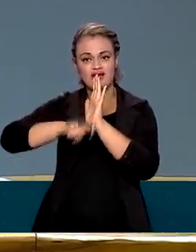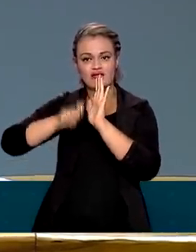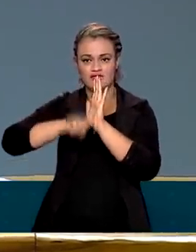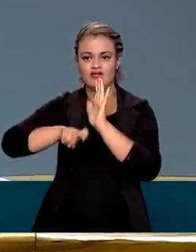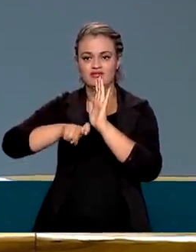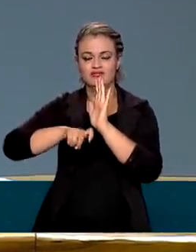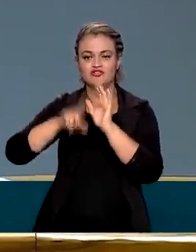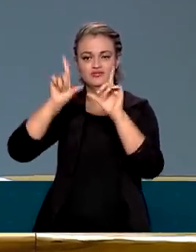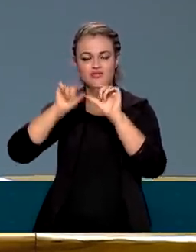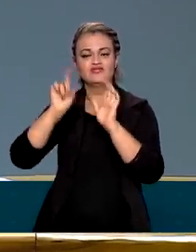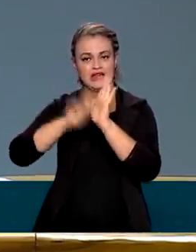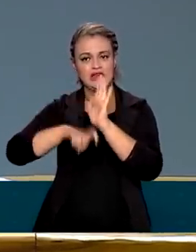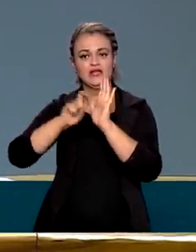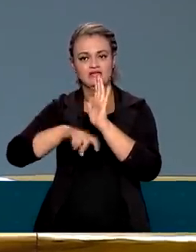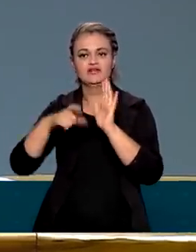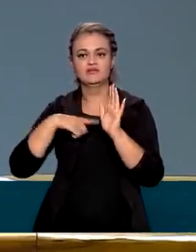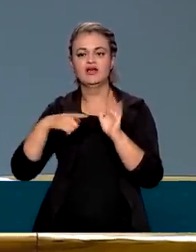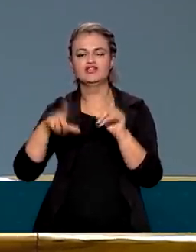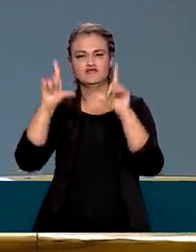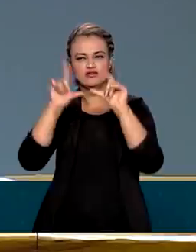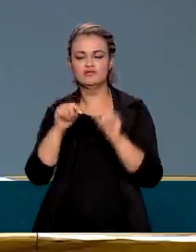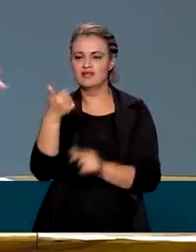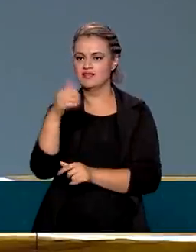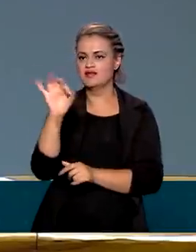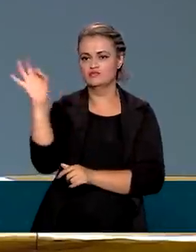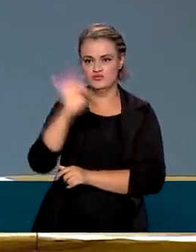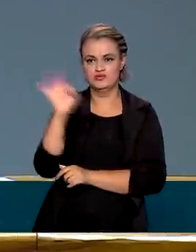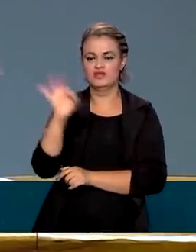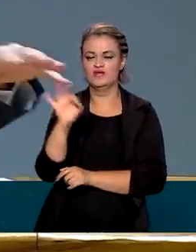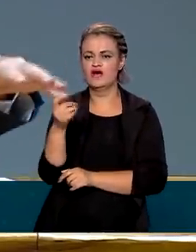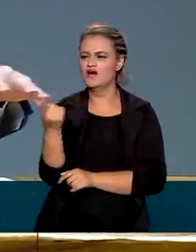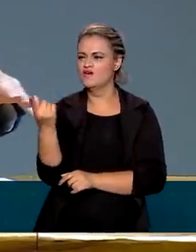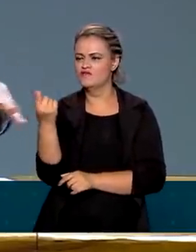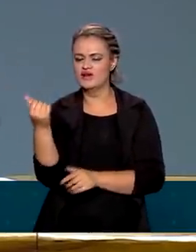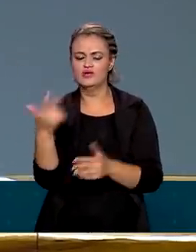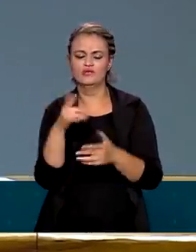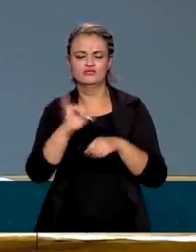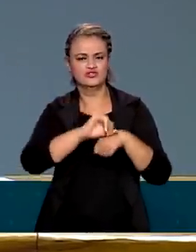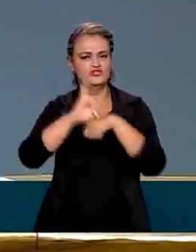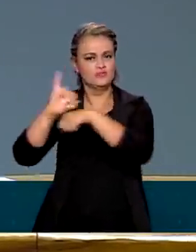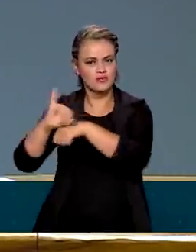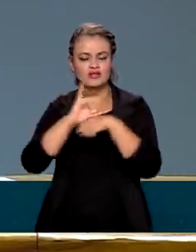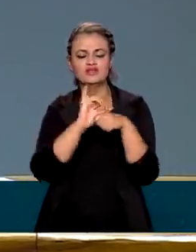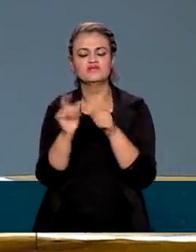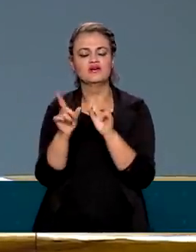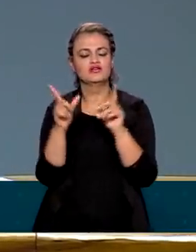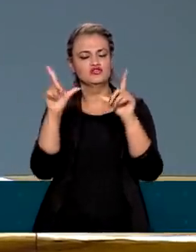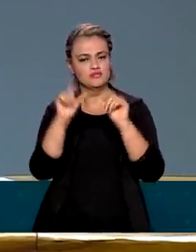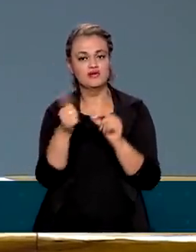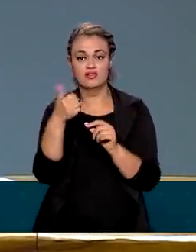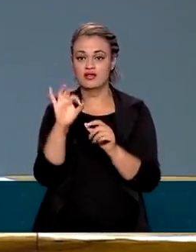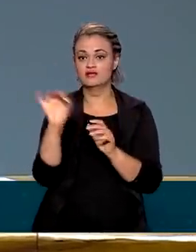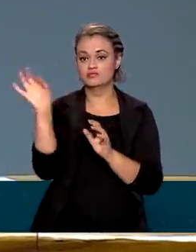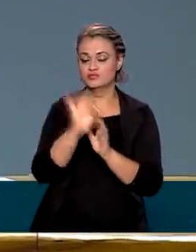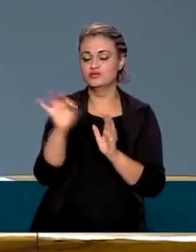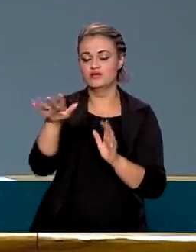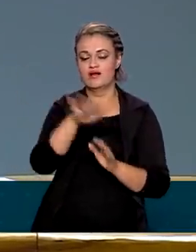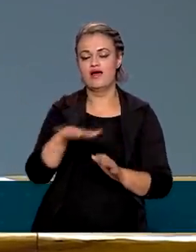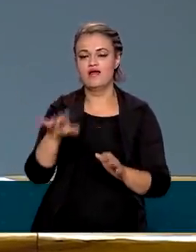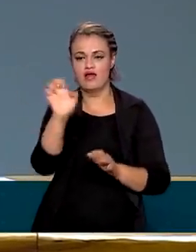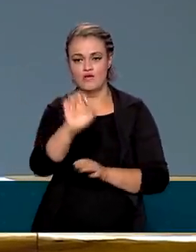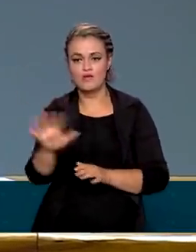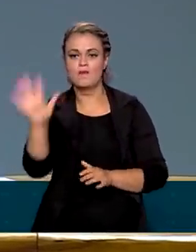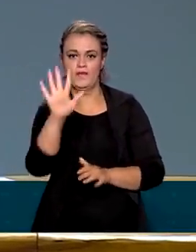Nós vamos anunciar isso também, vamos reduzir 10%, todos os preços, todas as importações do mercado comum europeu,